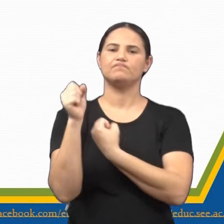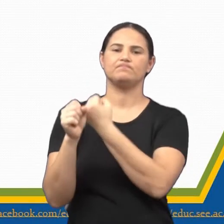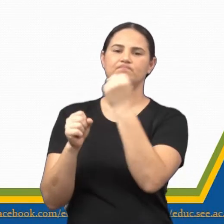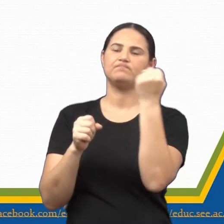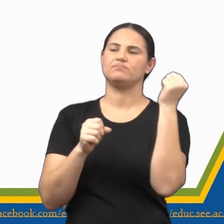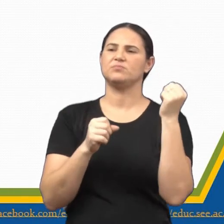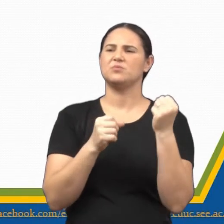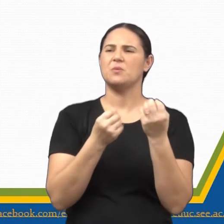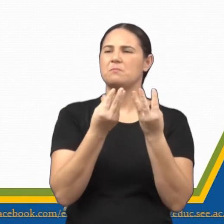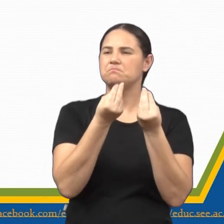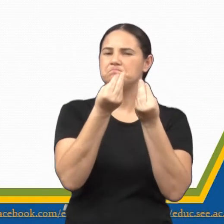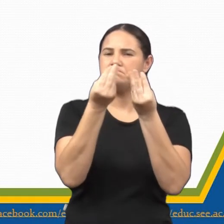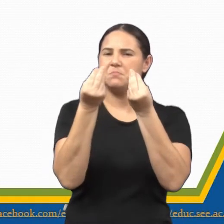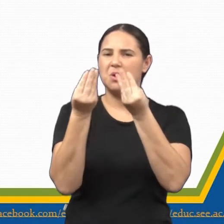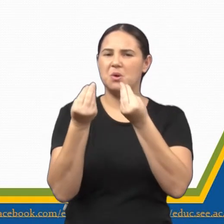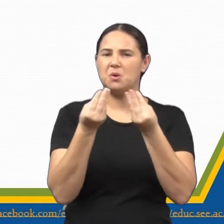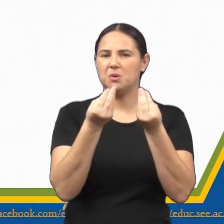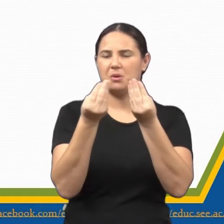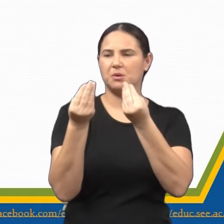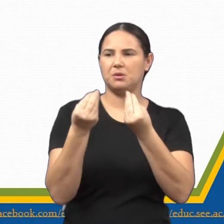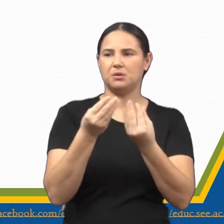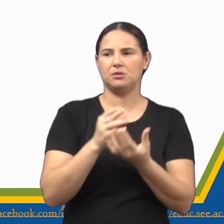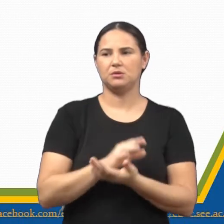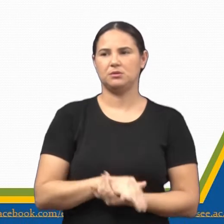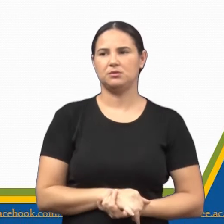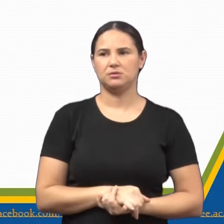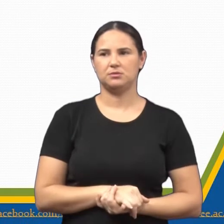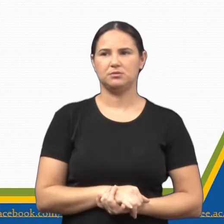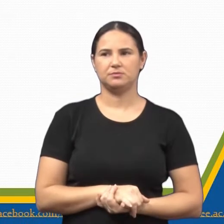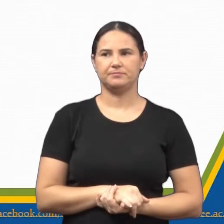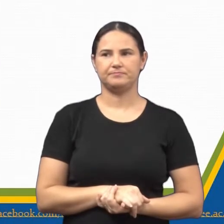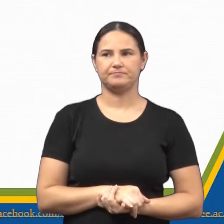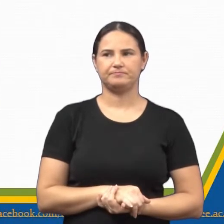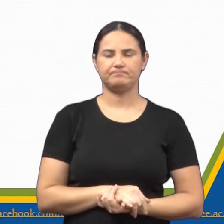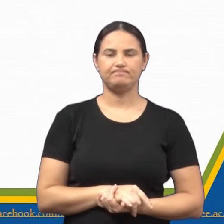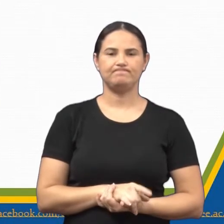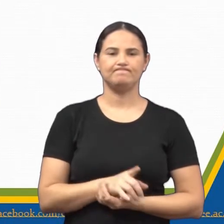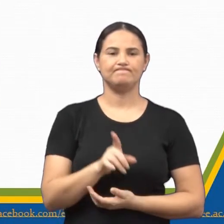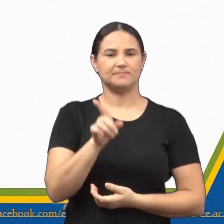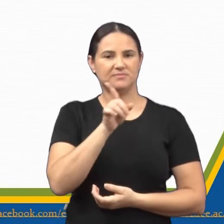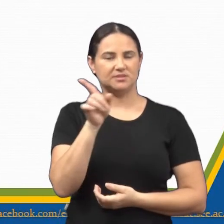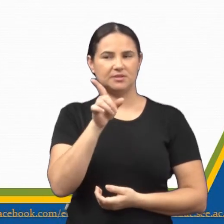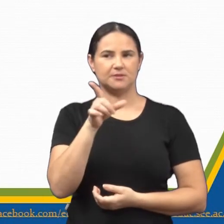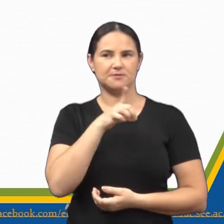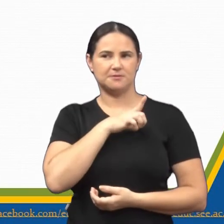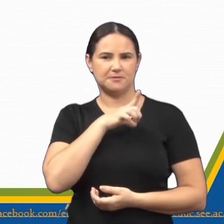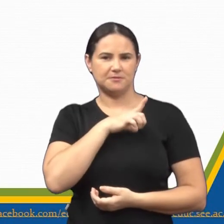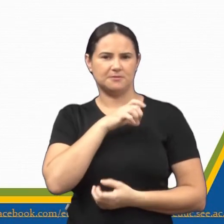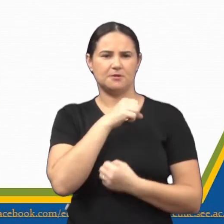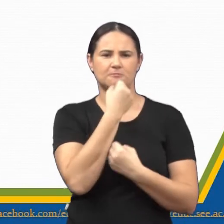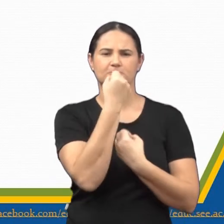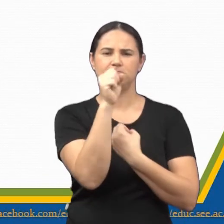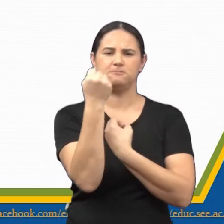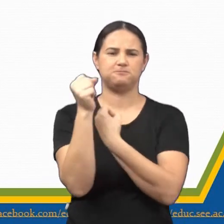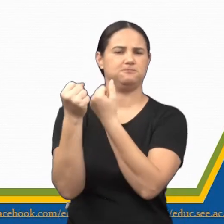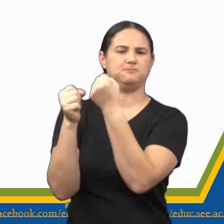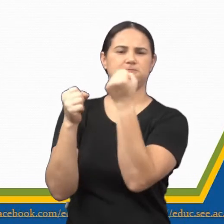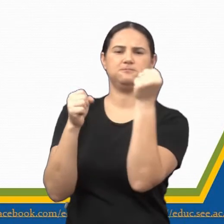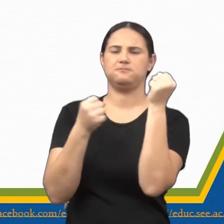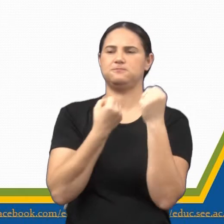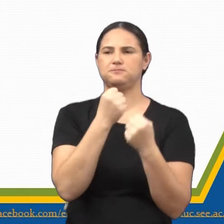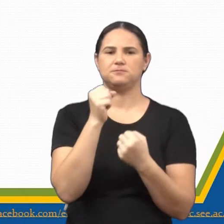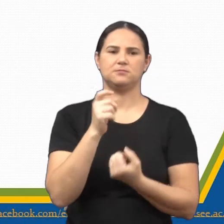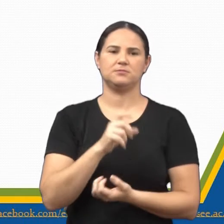Várias indústrias. São aqueles que predominam as indústrias e fábricas.